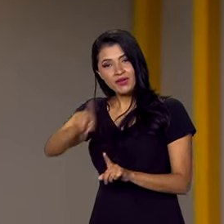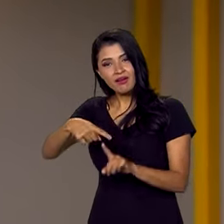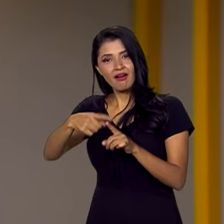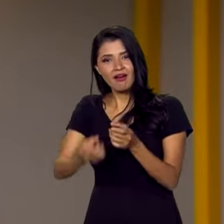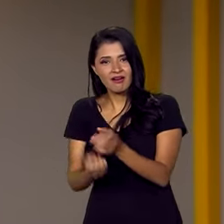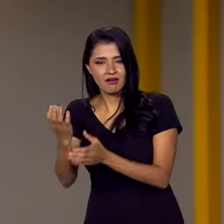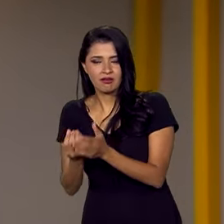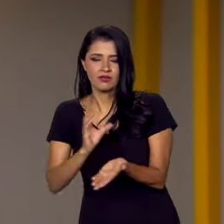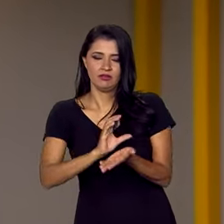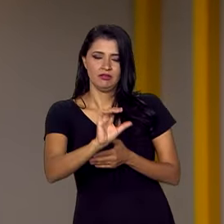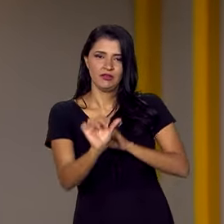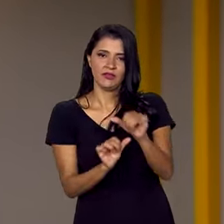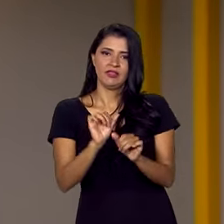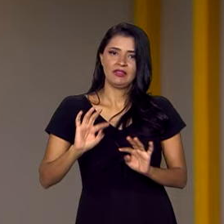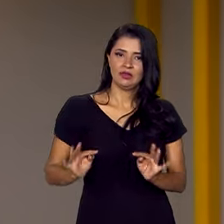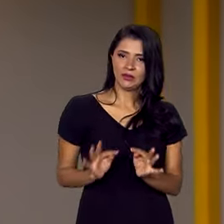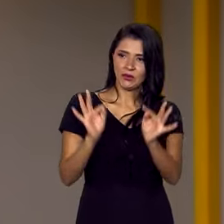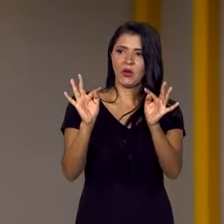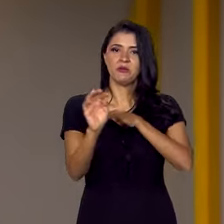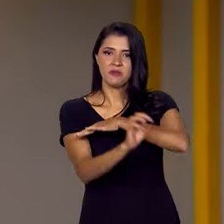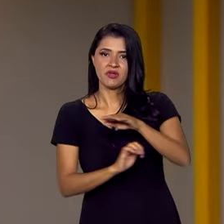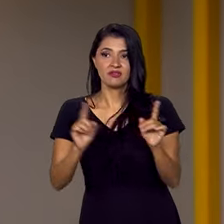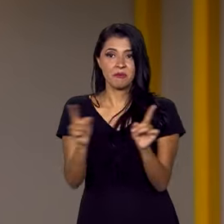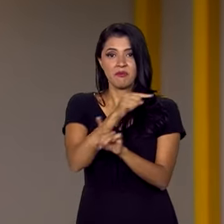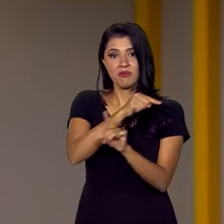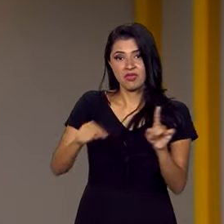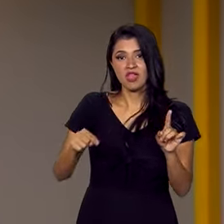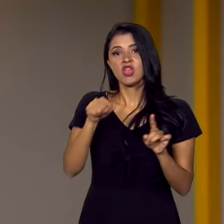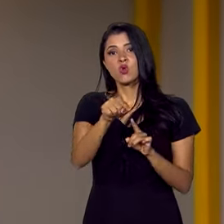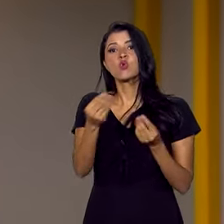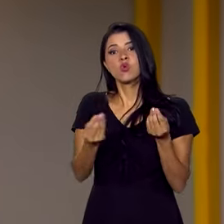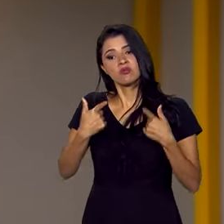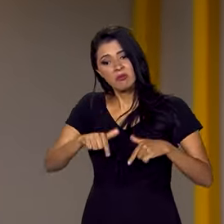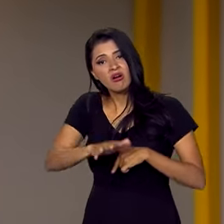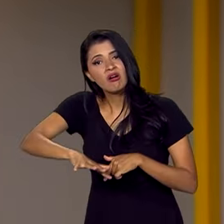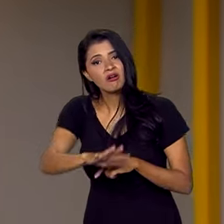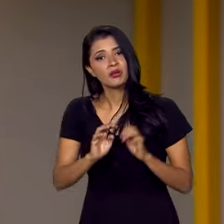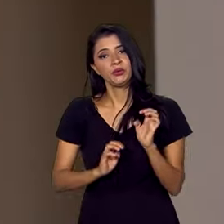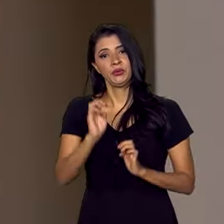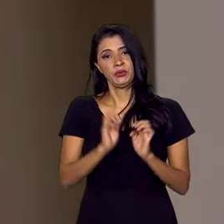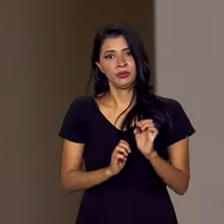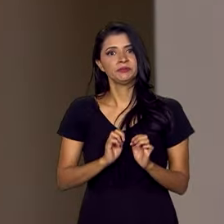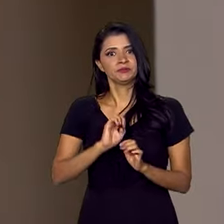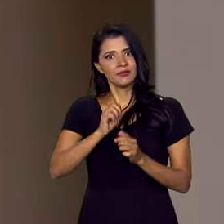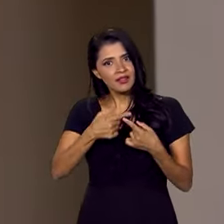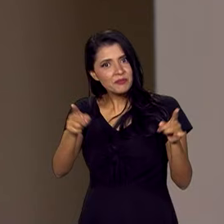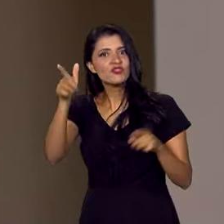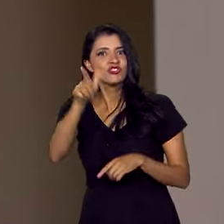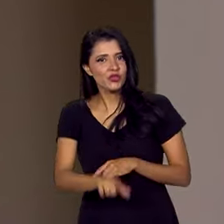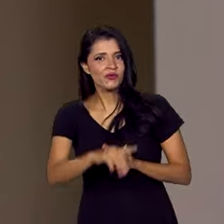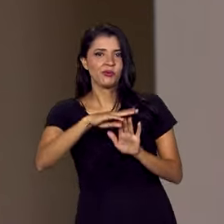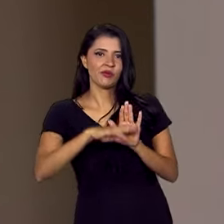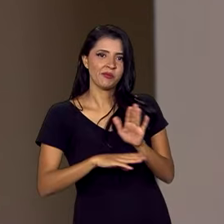investir na transformação tecnológica de micro, pequenas e médias empresas que atuam no setor industrial. O relançamento do